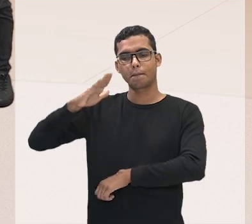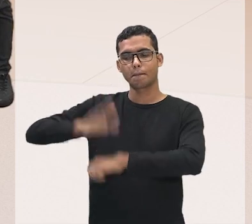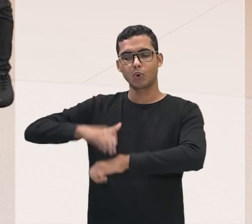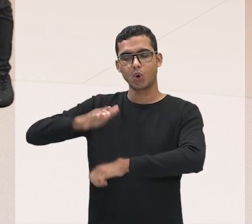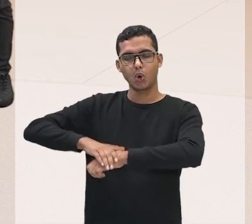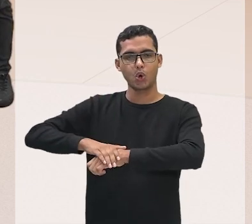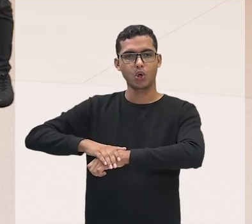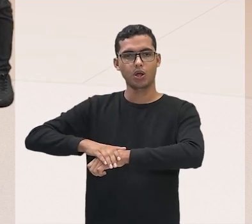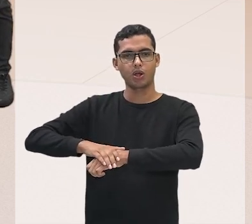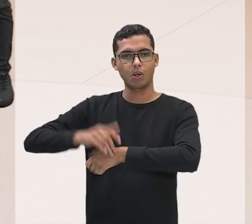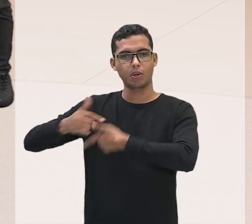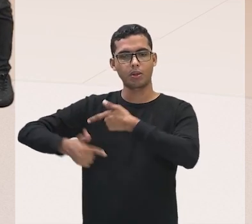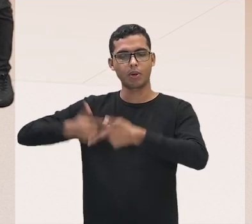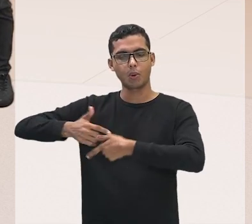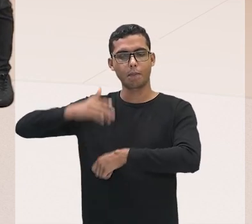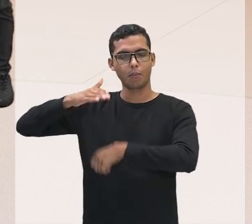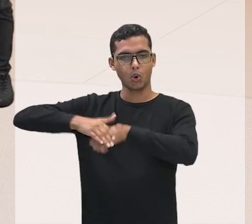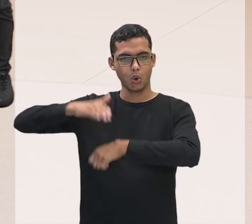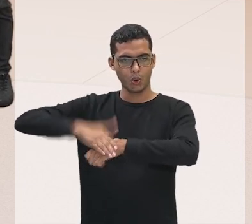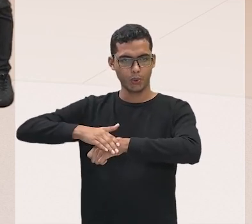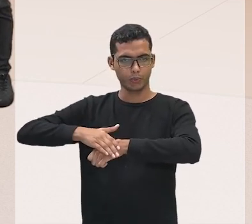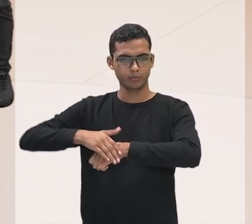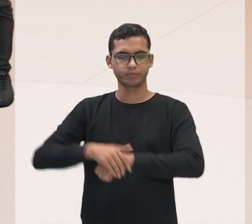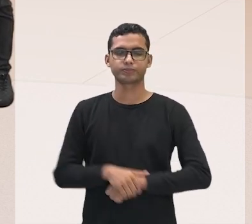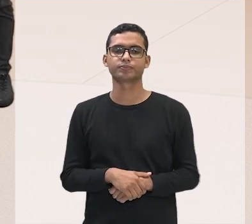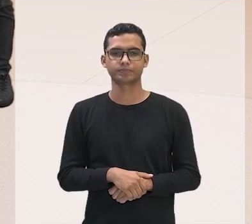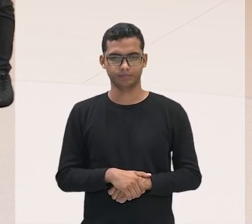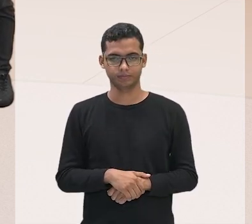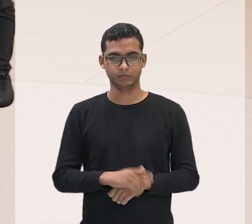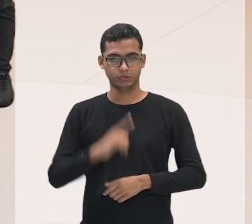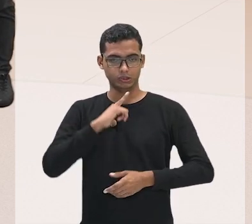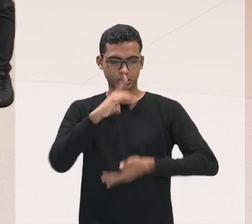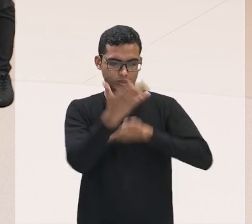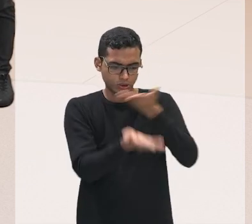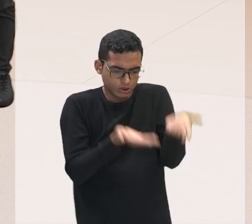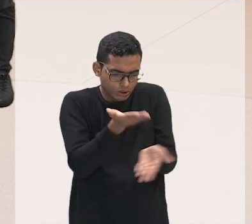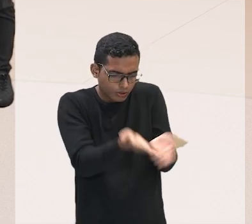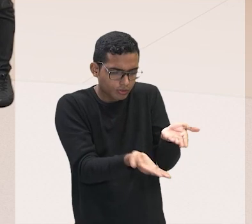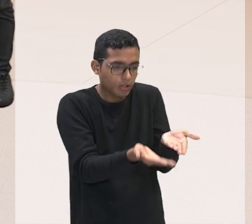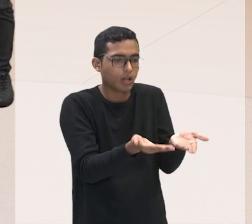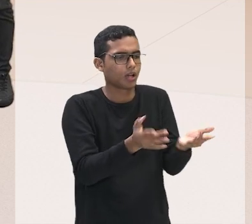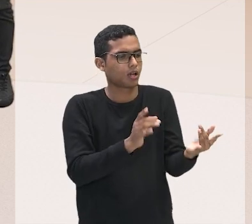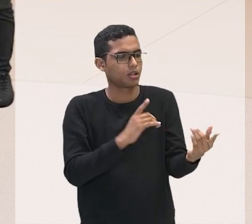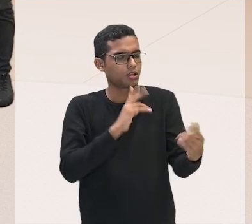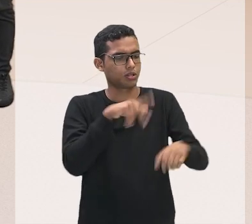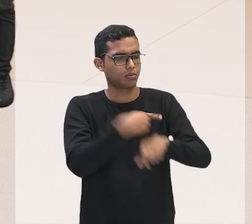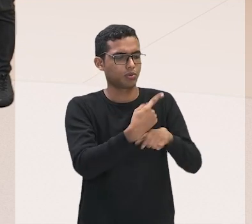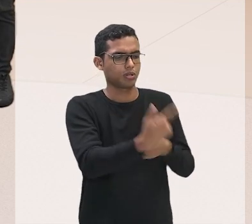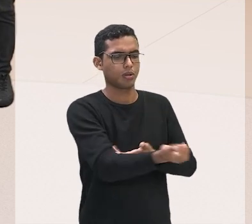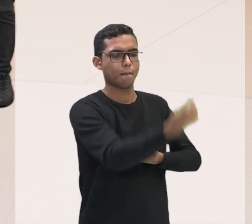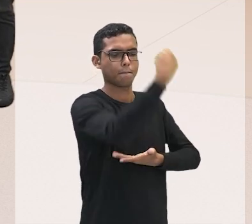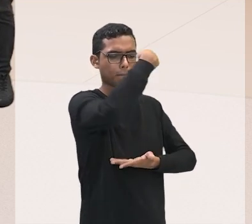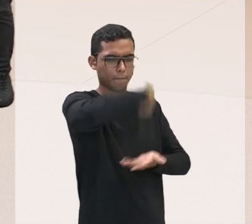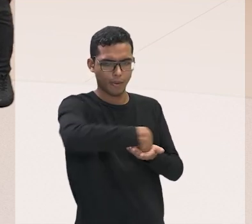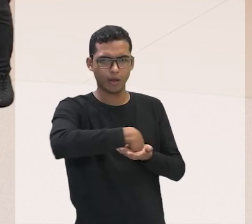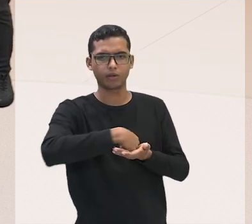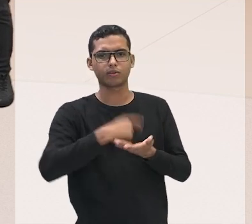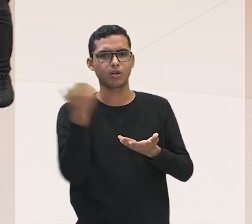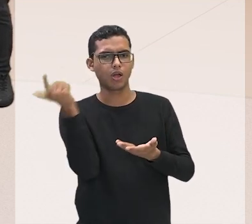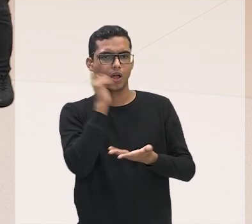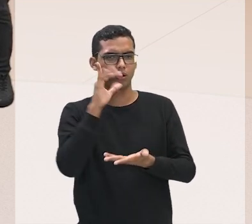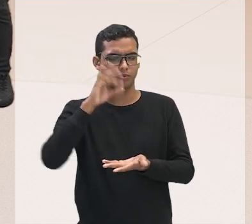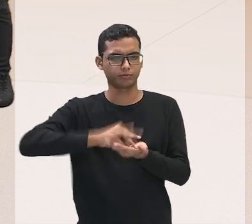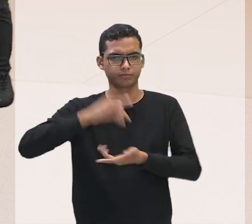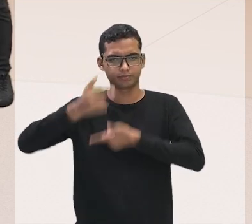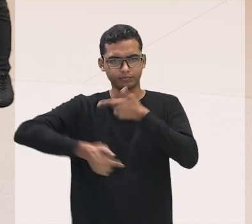Pessoas que trabalham por conta própria, né? Fazem um serviço, são pagos por isso e voltam, né? Continuando, tem outra forma